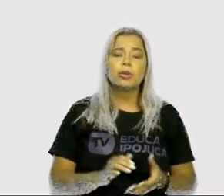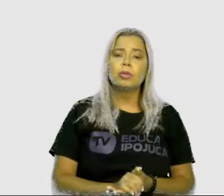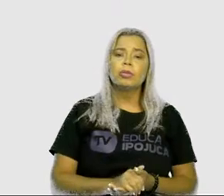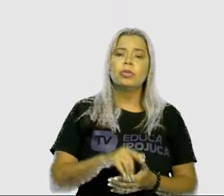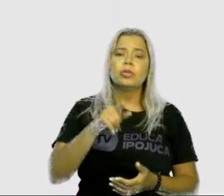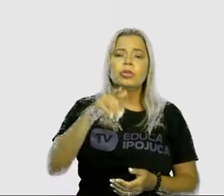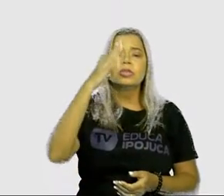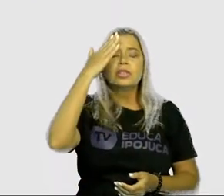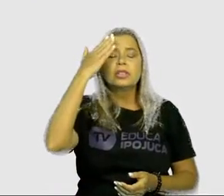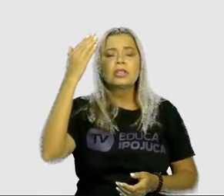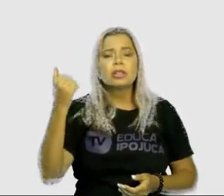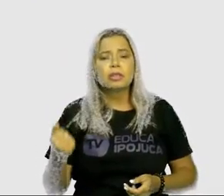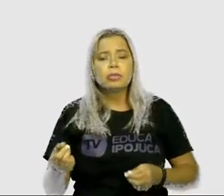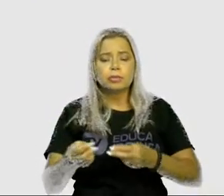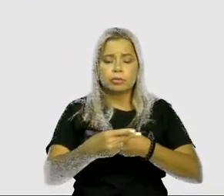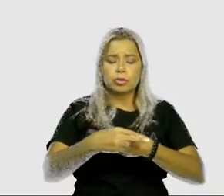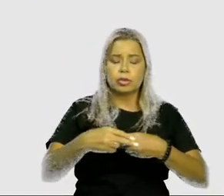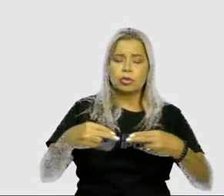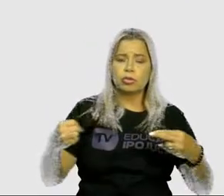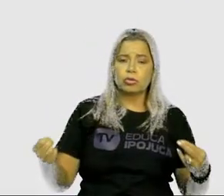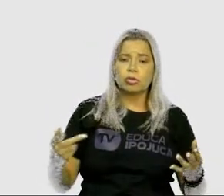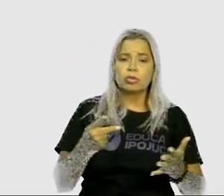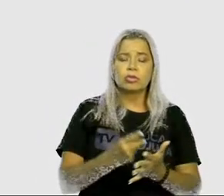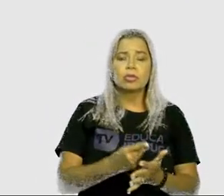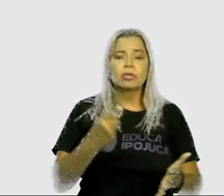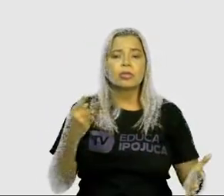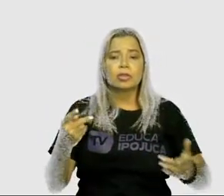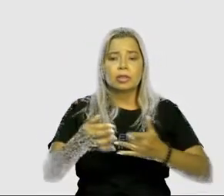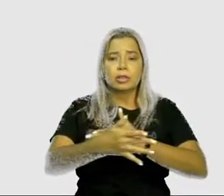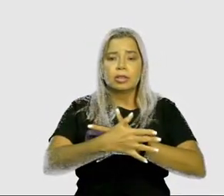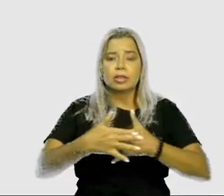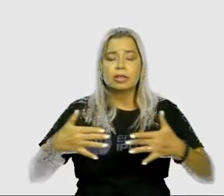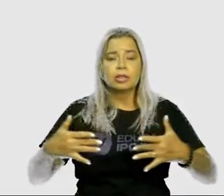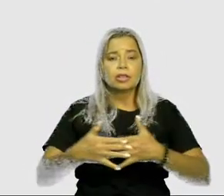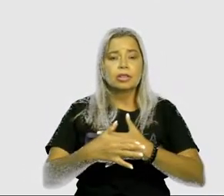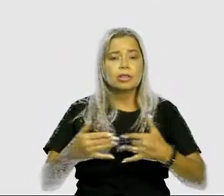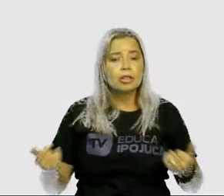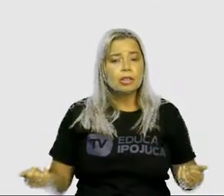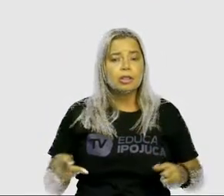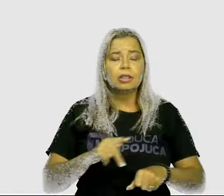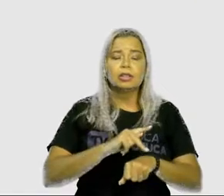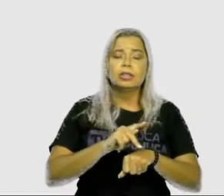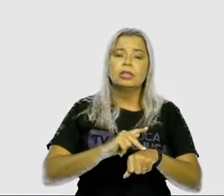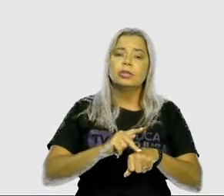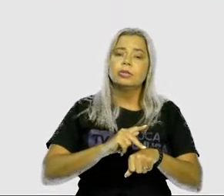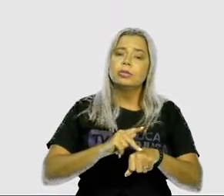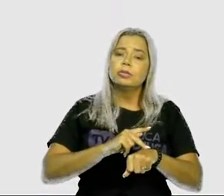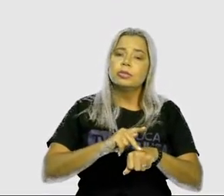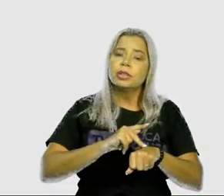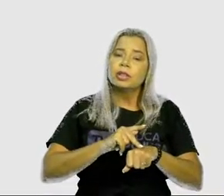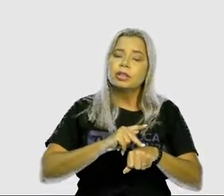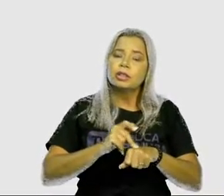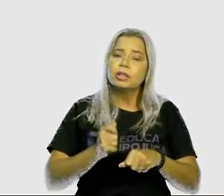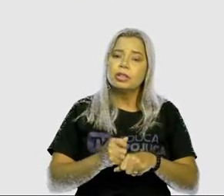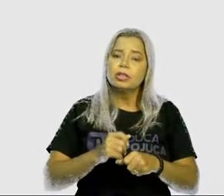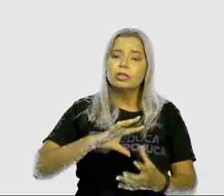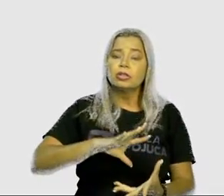cidade? Estado, país e mundo. Quais são os assuntos que lhe interessam?